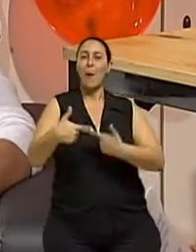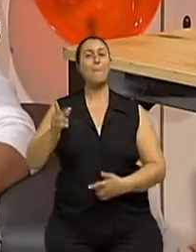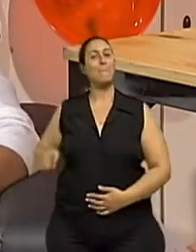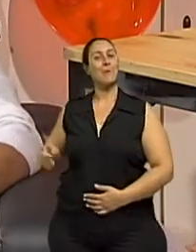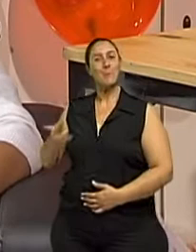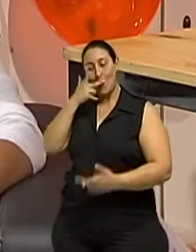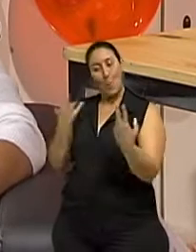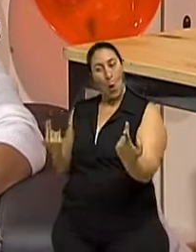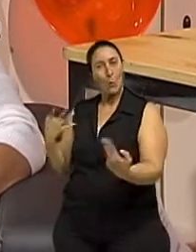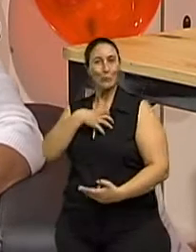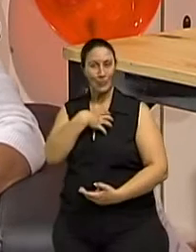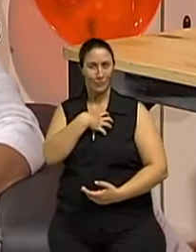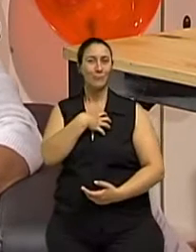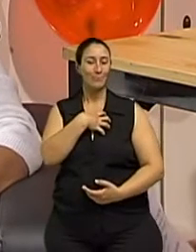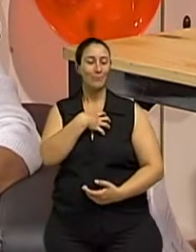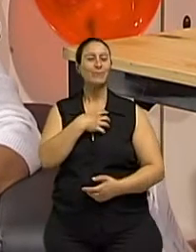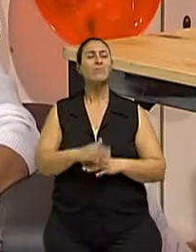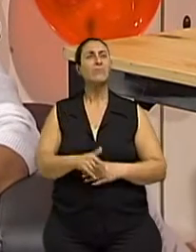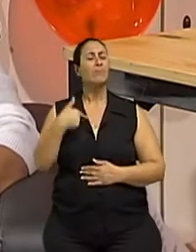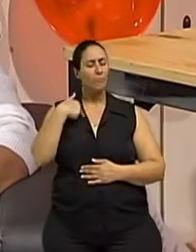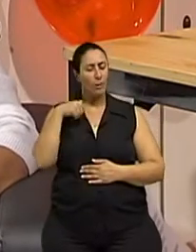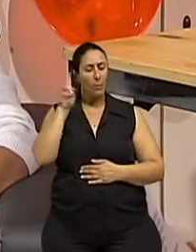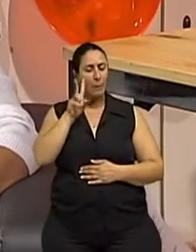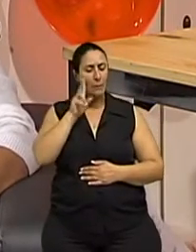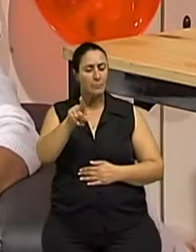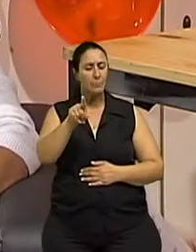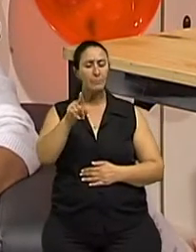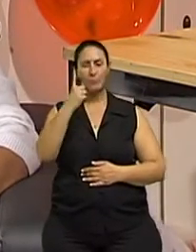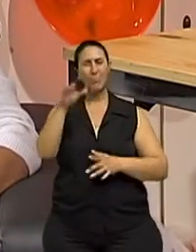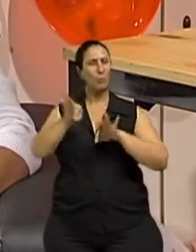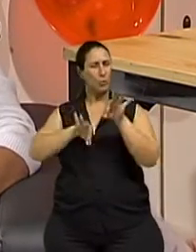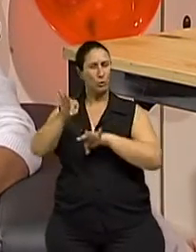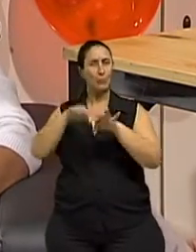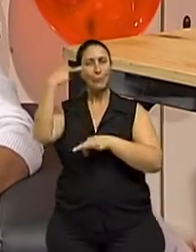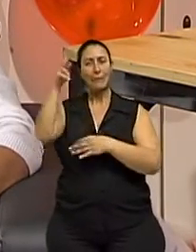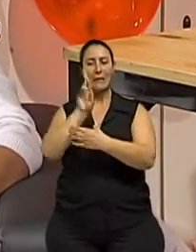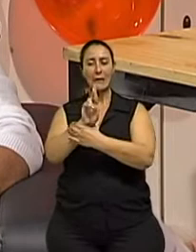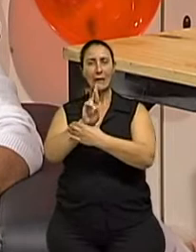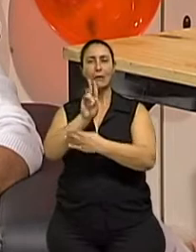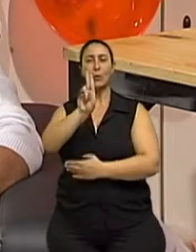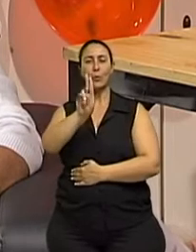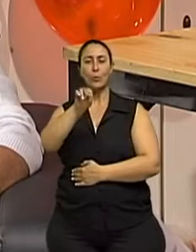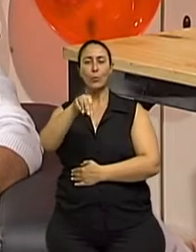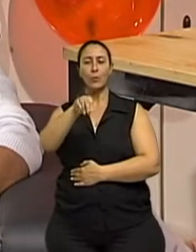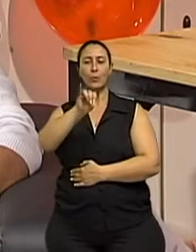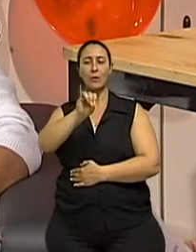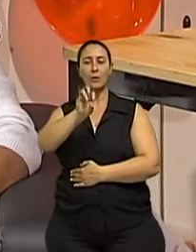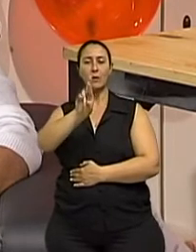continuem. Por exemplo, agora lembrei-me de um projeto da Uniriter, que tem para